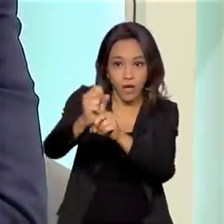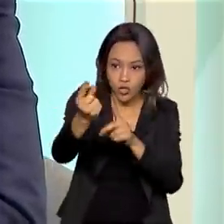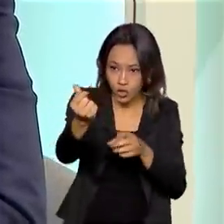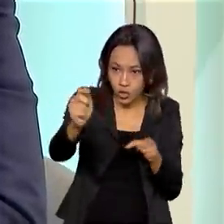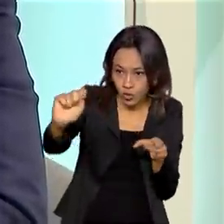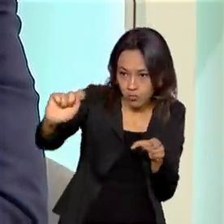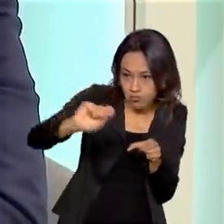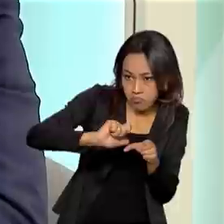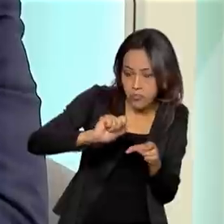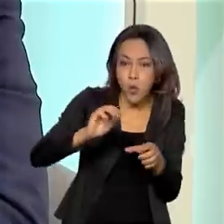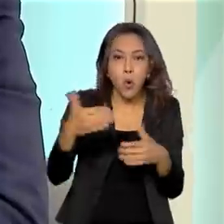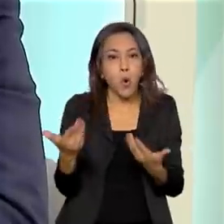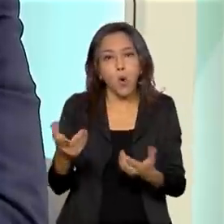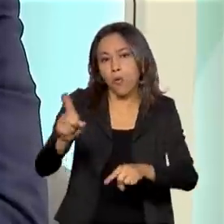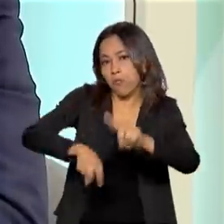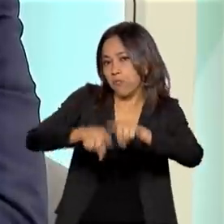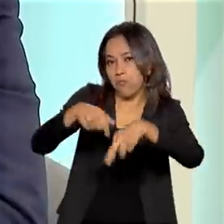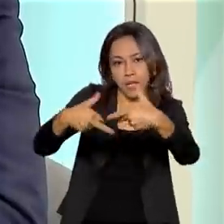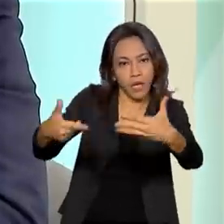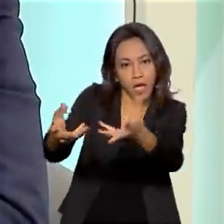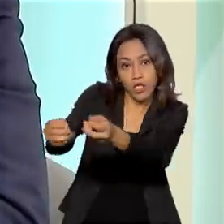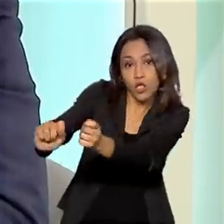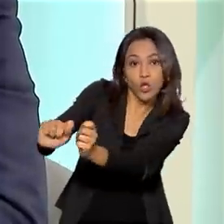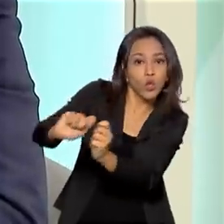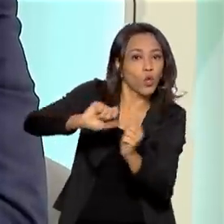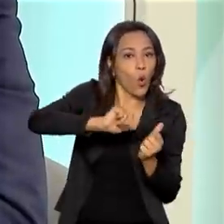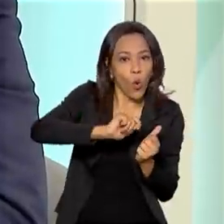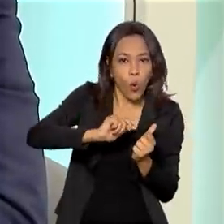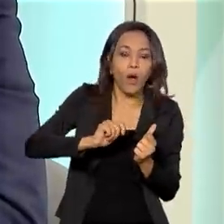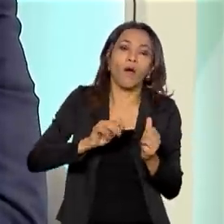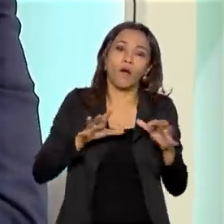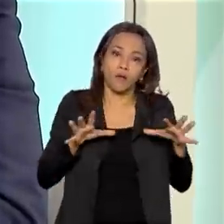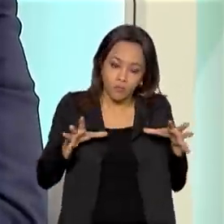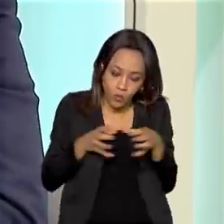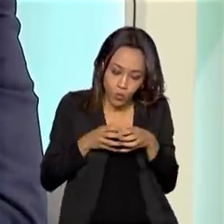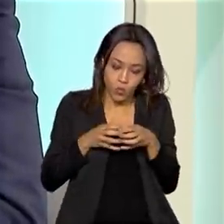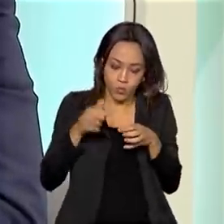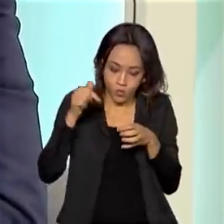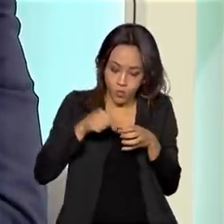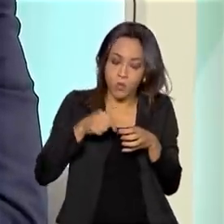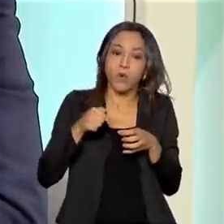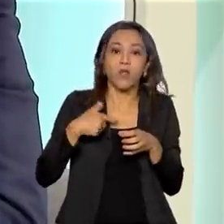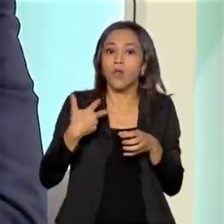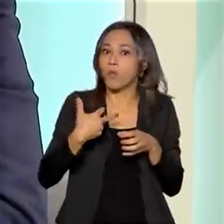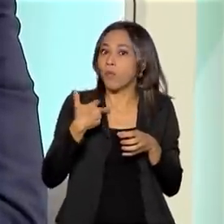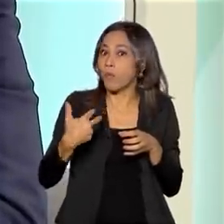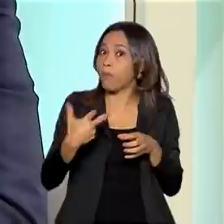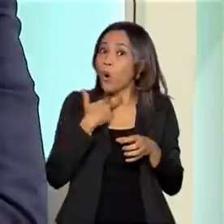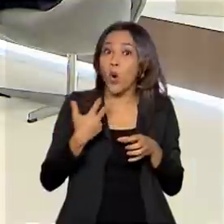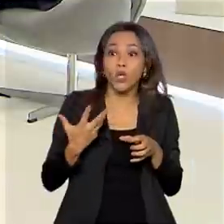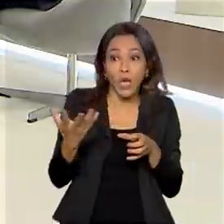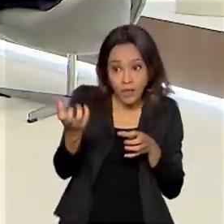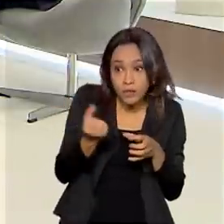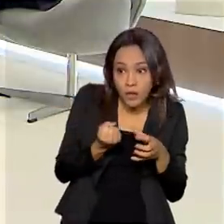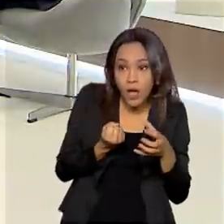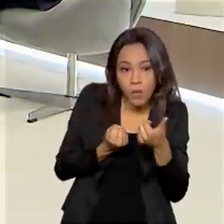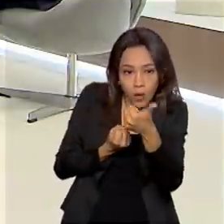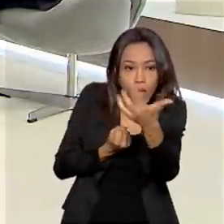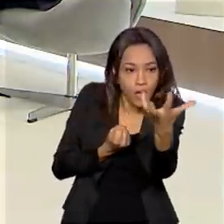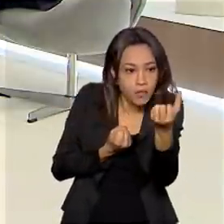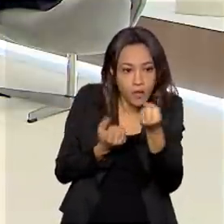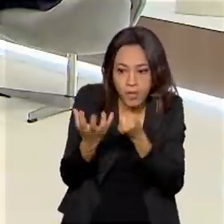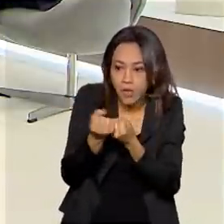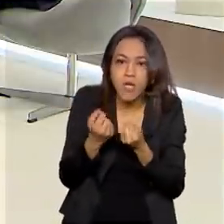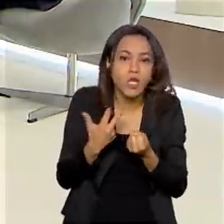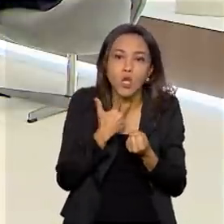valores, esses bens constituem um núcleo duro que não pode ser comercializado, existe um patrimônio